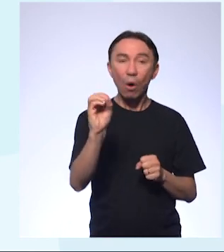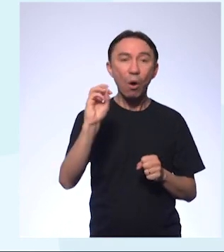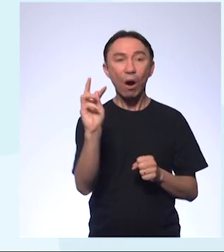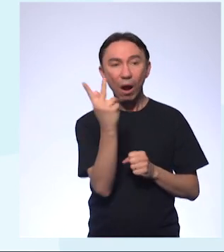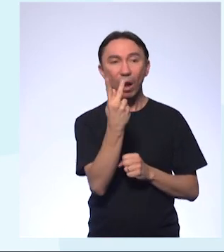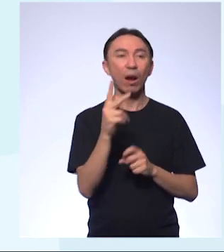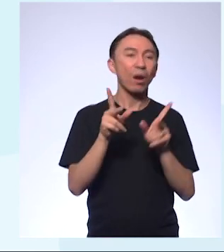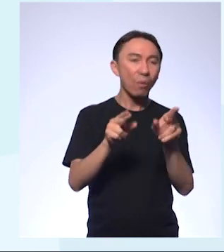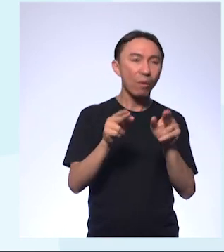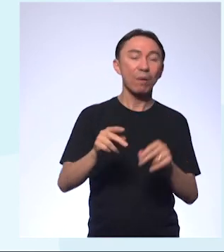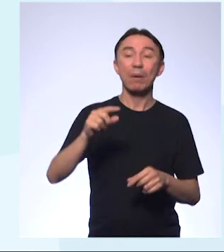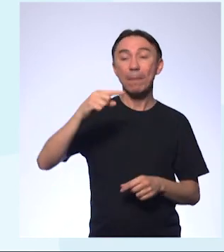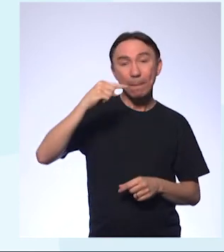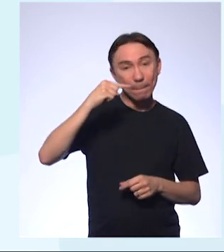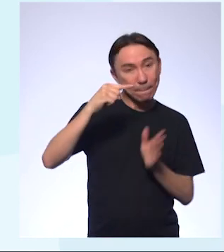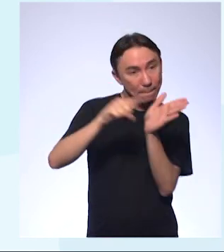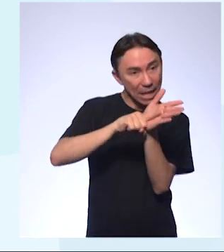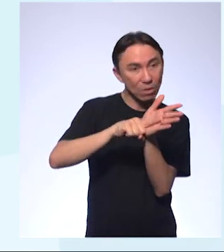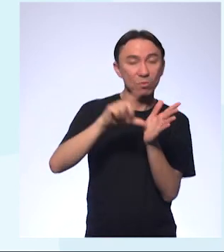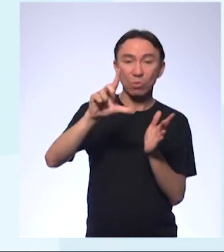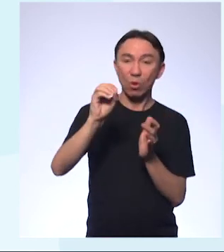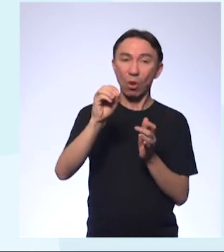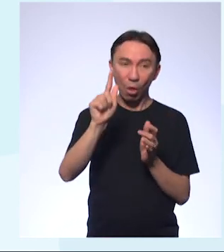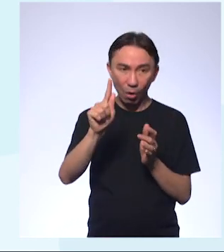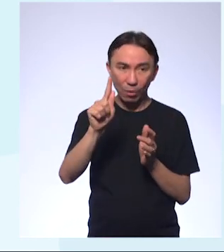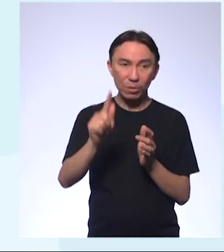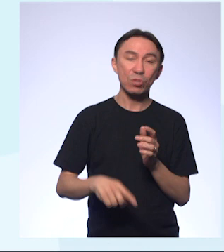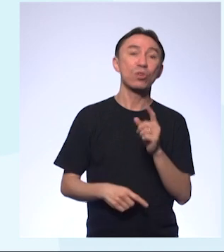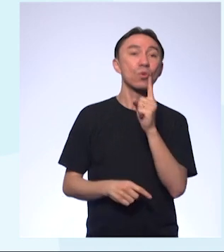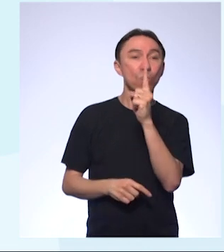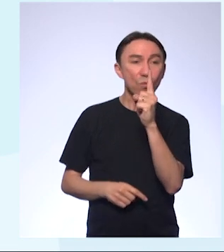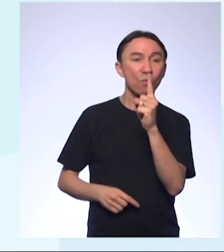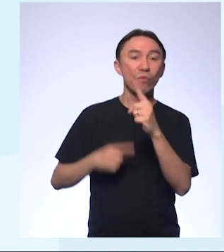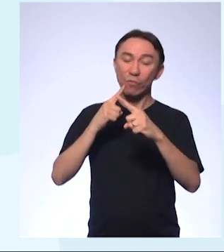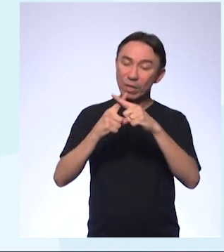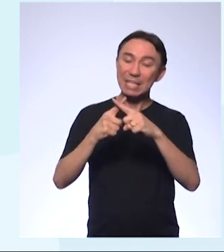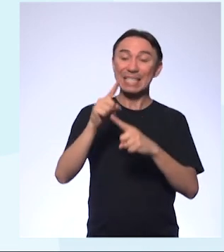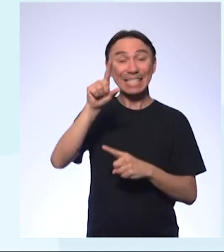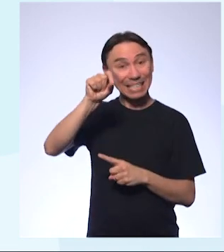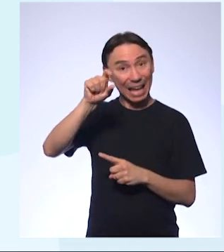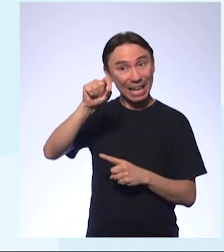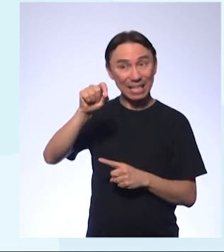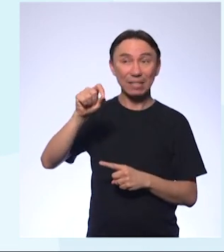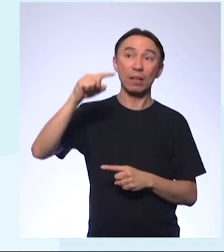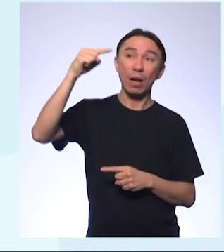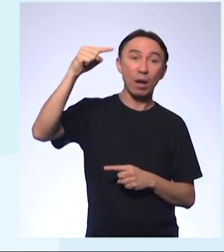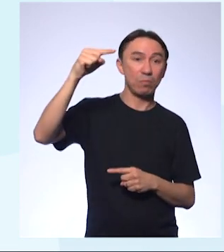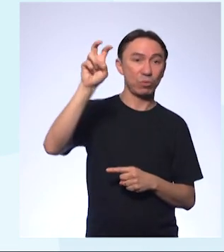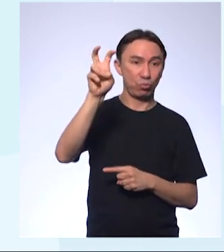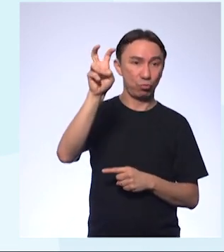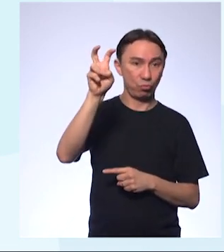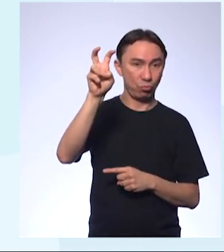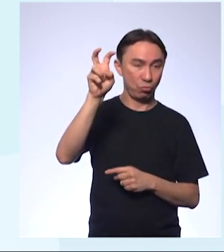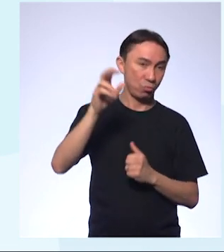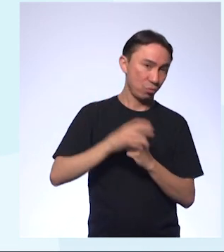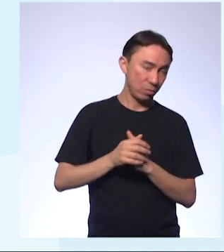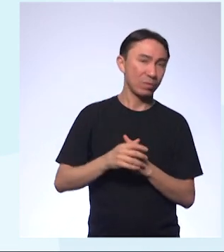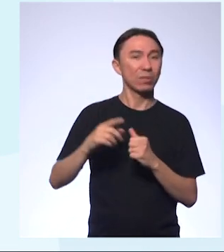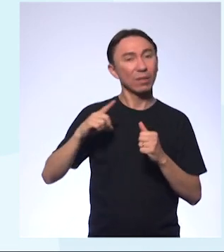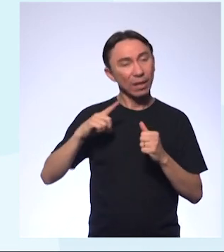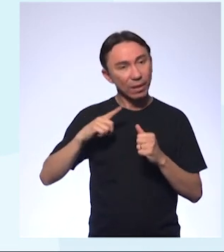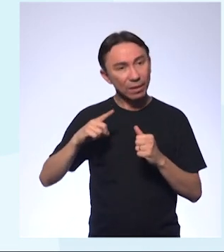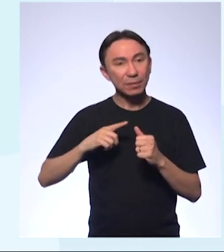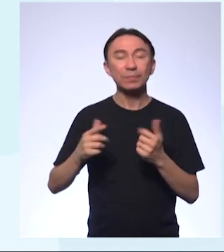quê? Menos log de 1 vezes 10 elevado a menos 5. Onde está a concentração, o valor